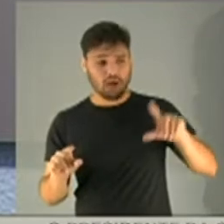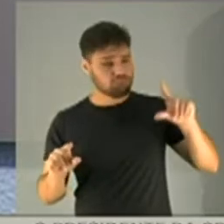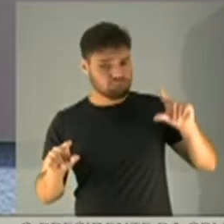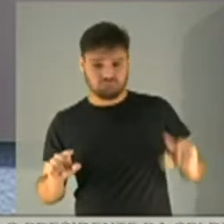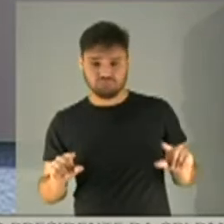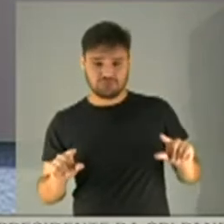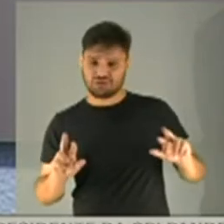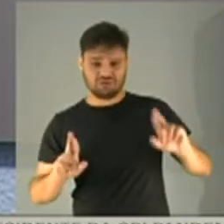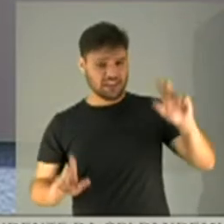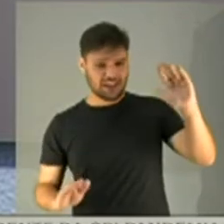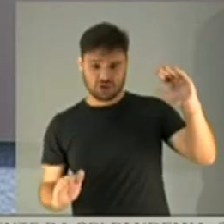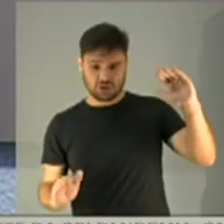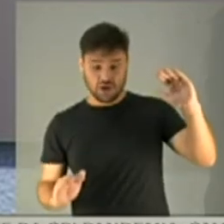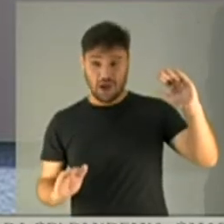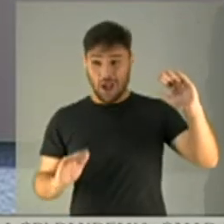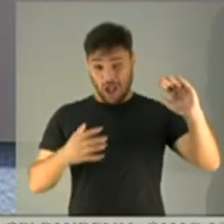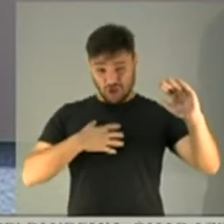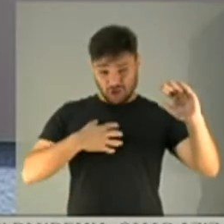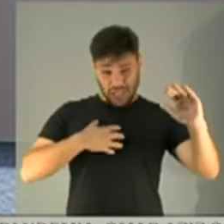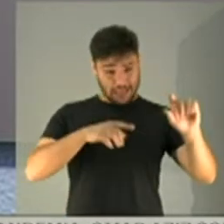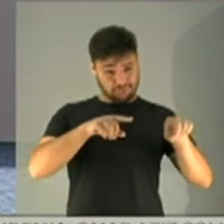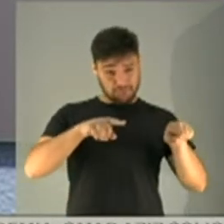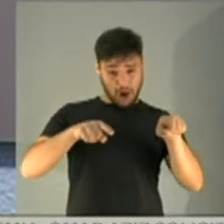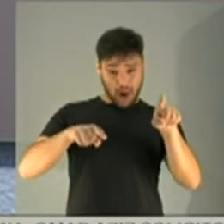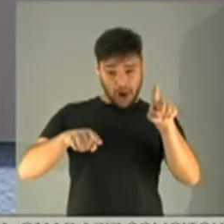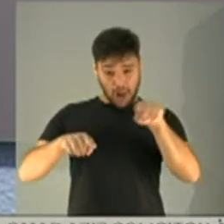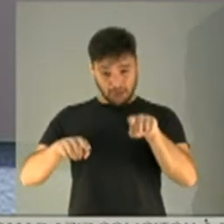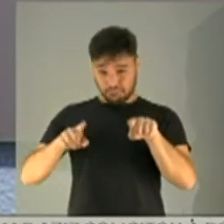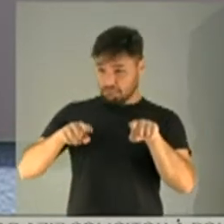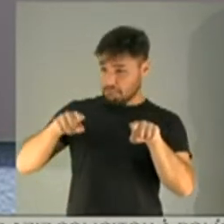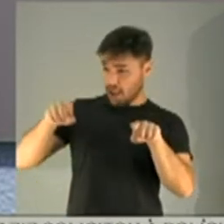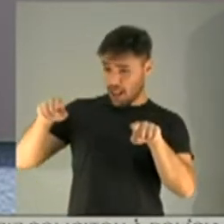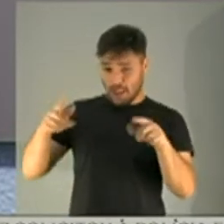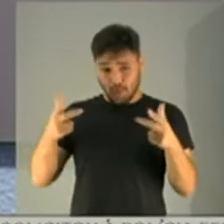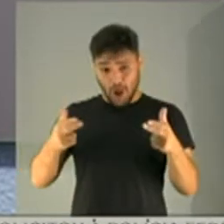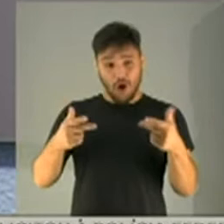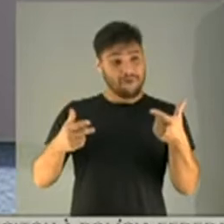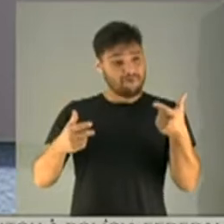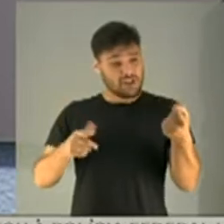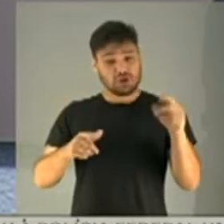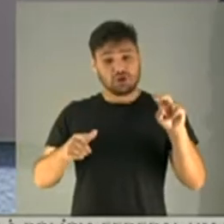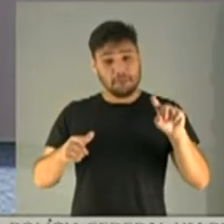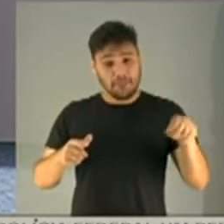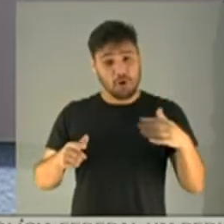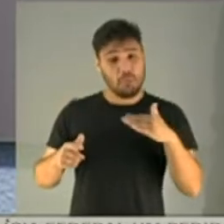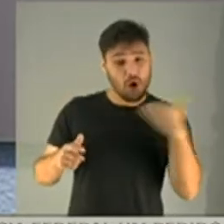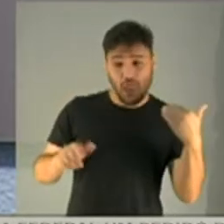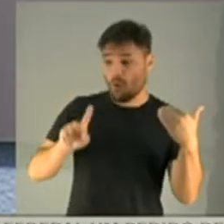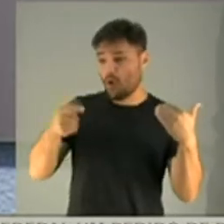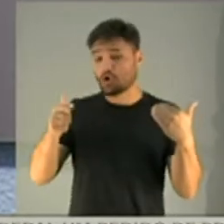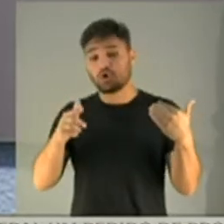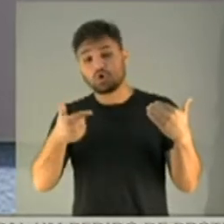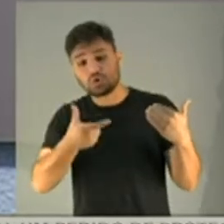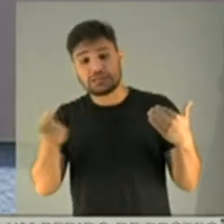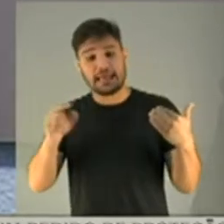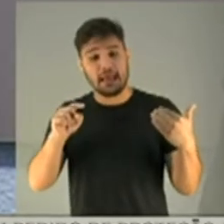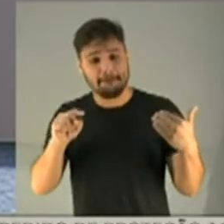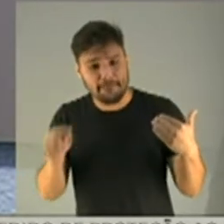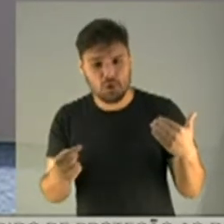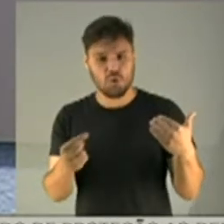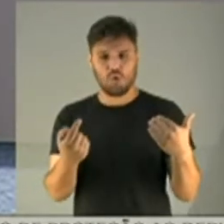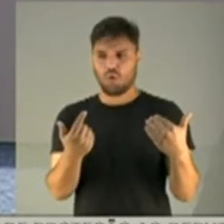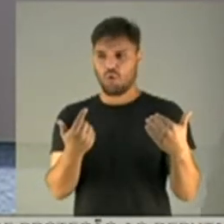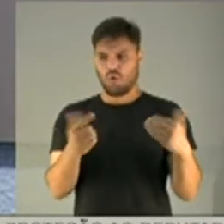Tu pode ter dois gráficos com o mesmo formato, num deles morreram 20 mil pessoas e no outro morreram 200 mil pessoas. O